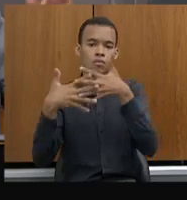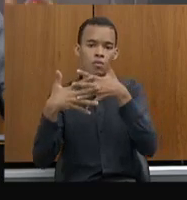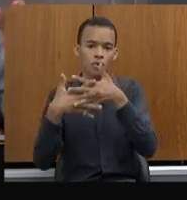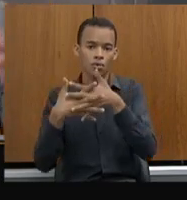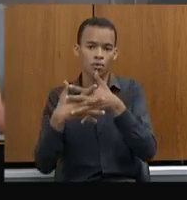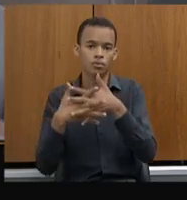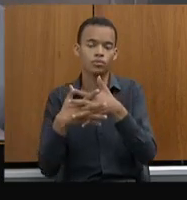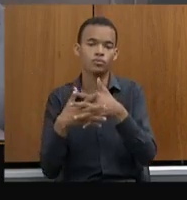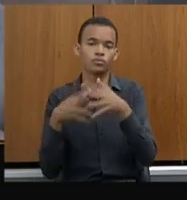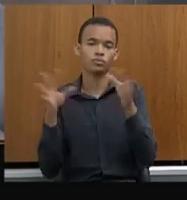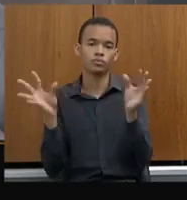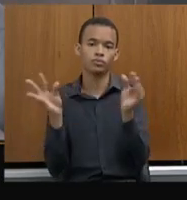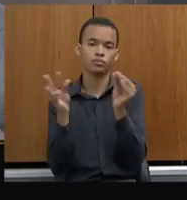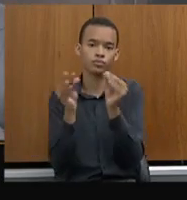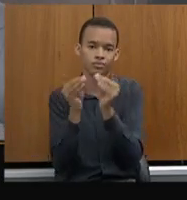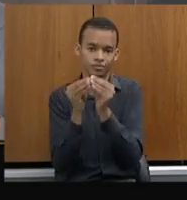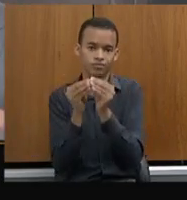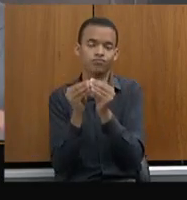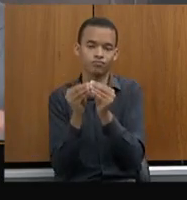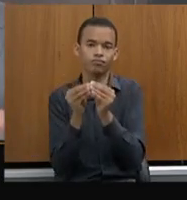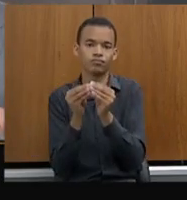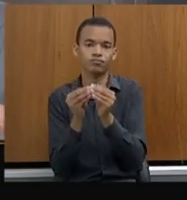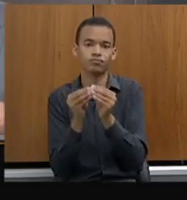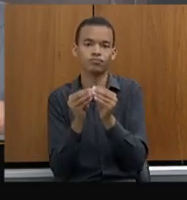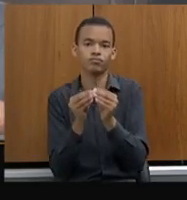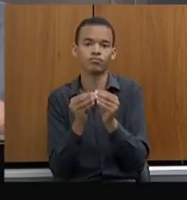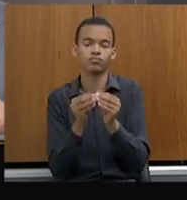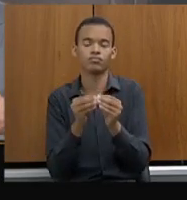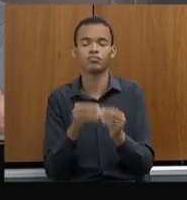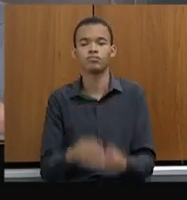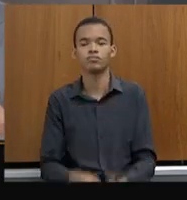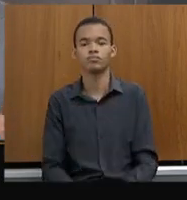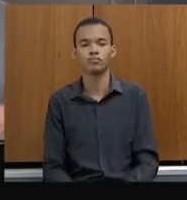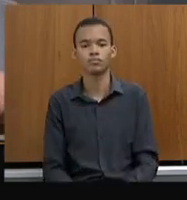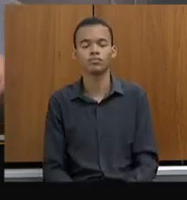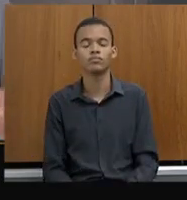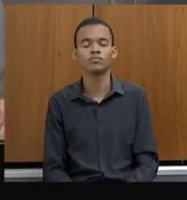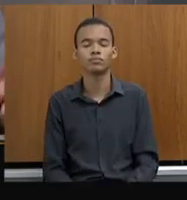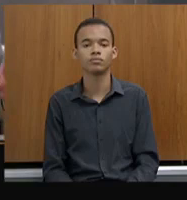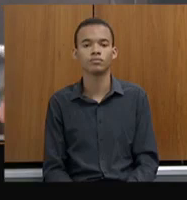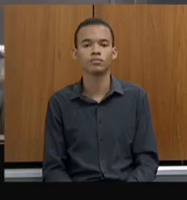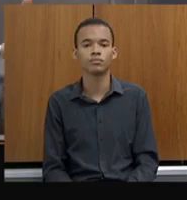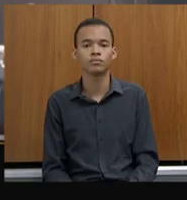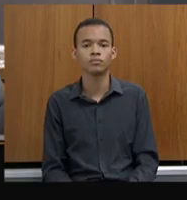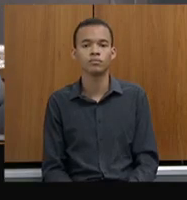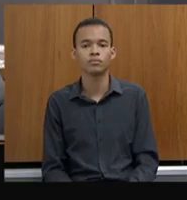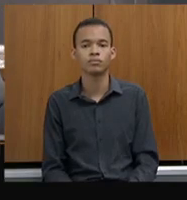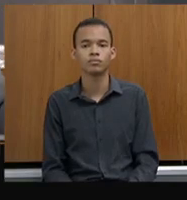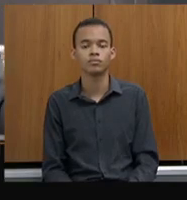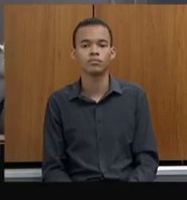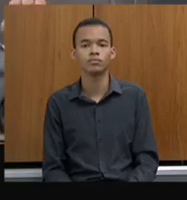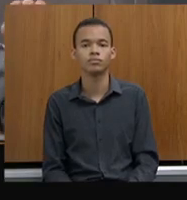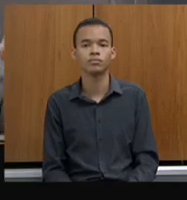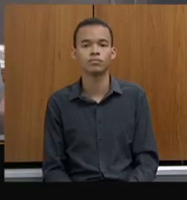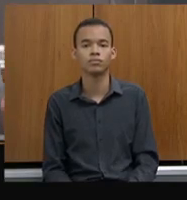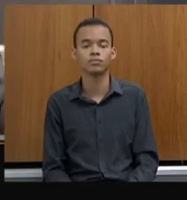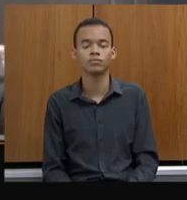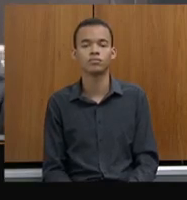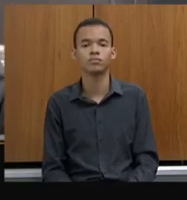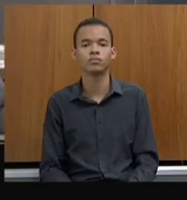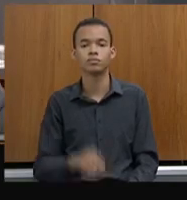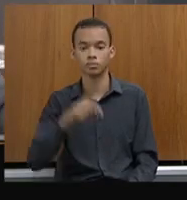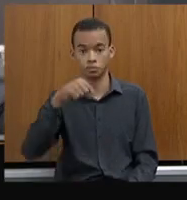nossa base de dados naturalmente tem sido alimentada. E já também implementamos aqui na capital